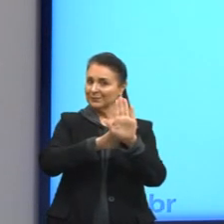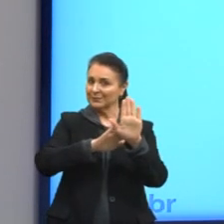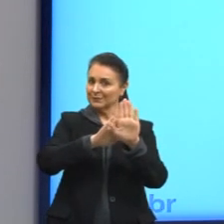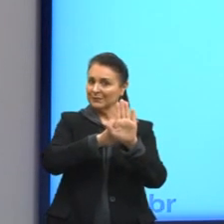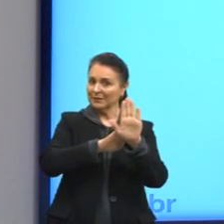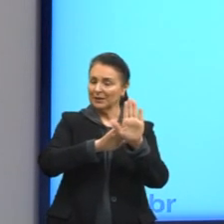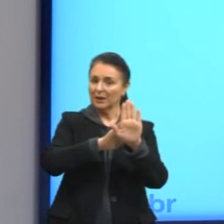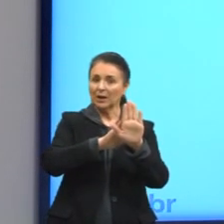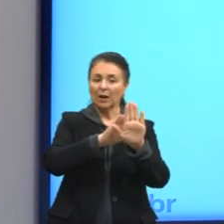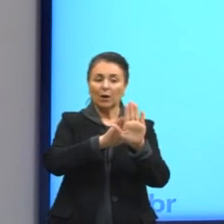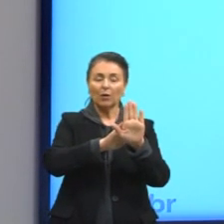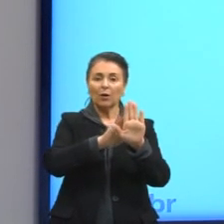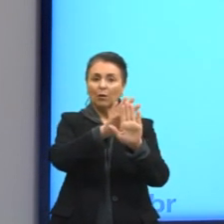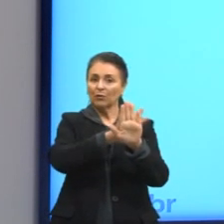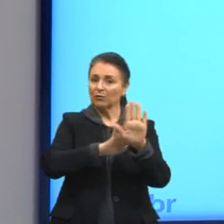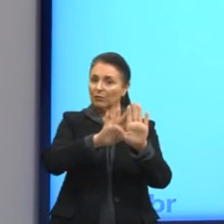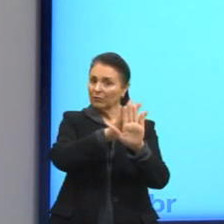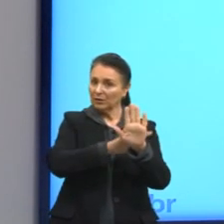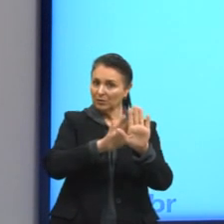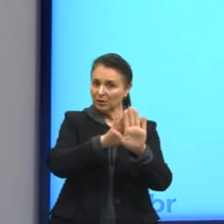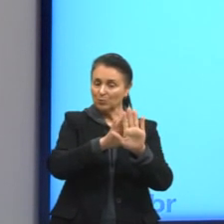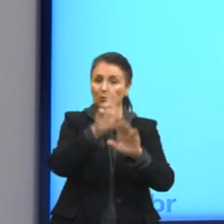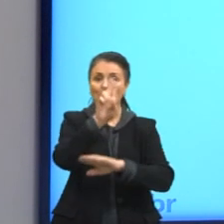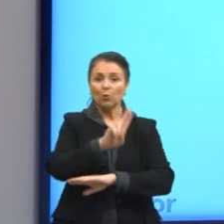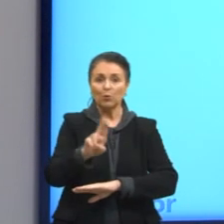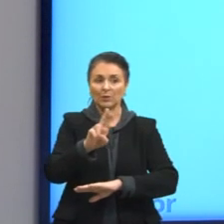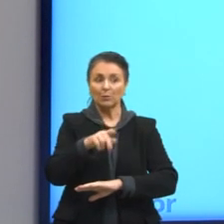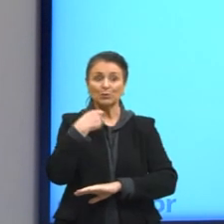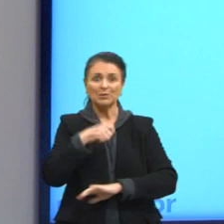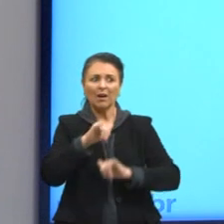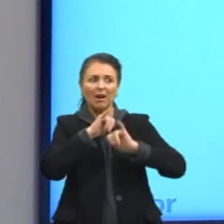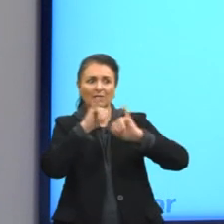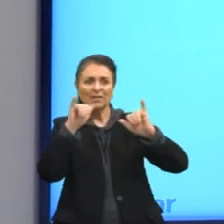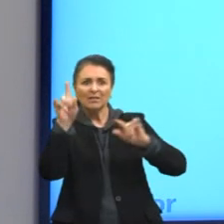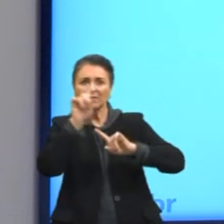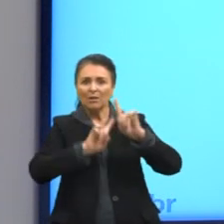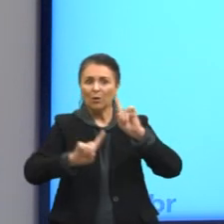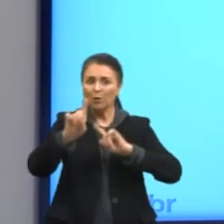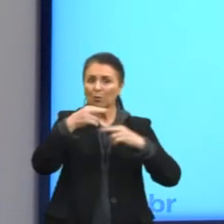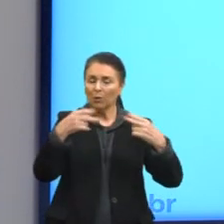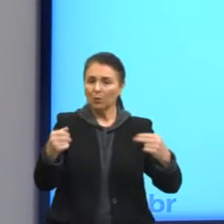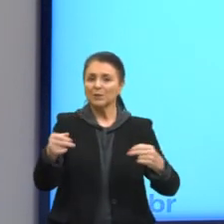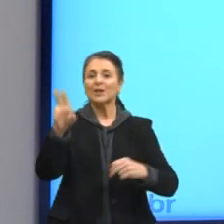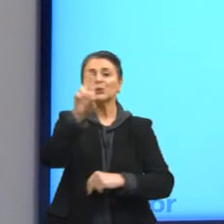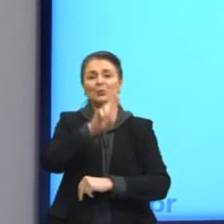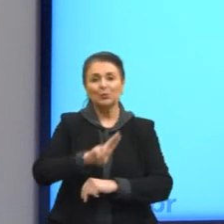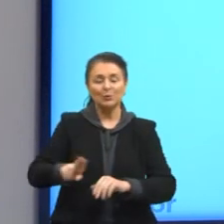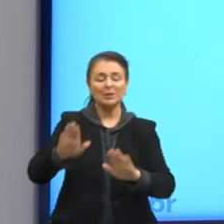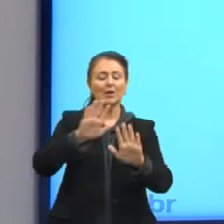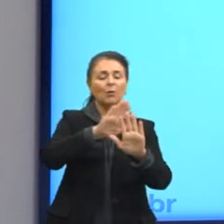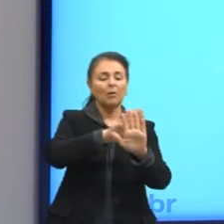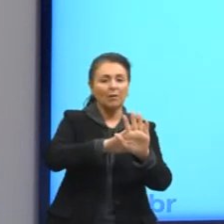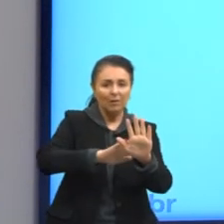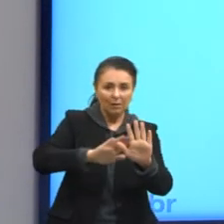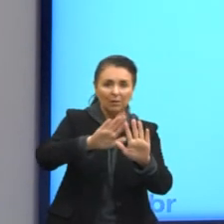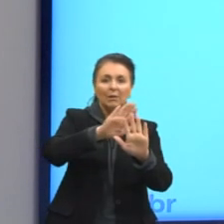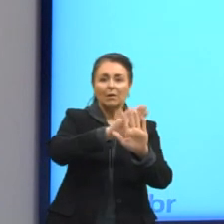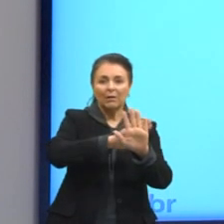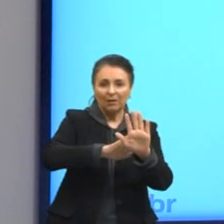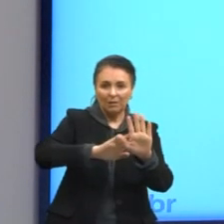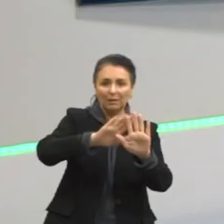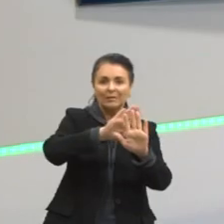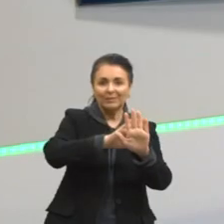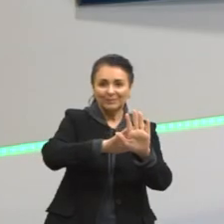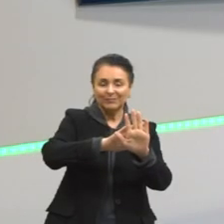a gente precisa dar uma notícia muito drástica, a gente se usa de eufemismo. A gente costuma atenuar aquela situação.